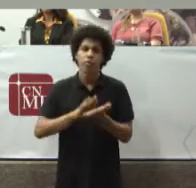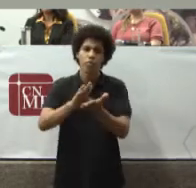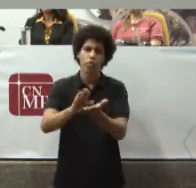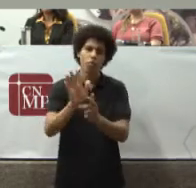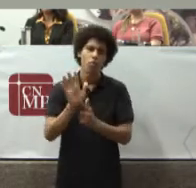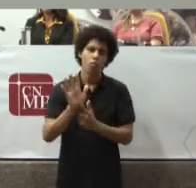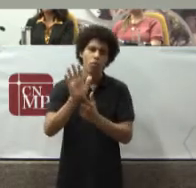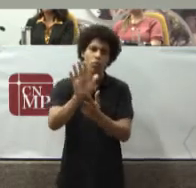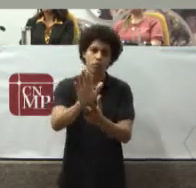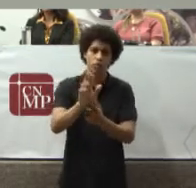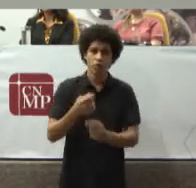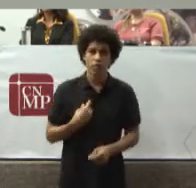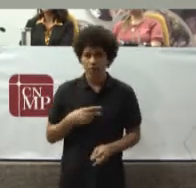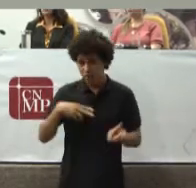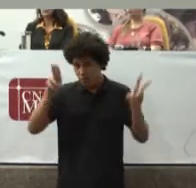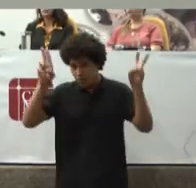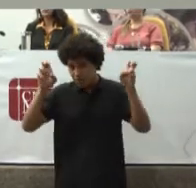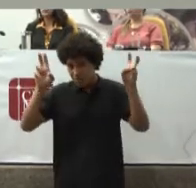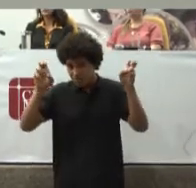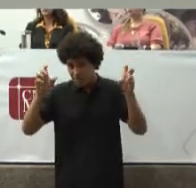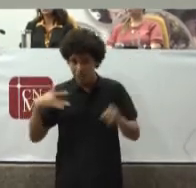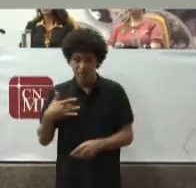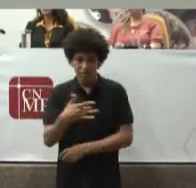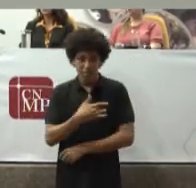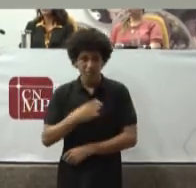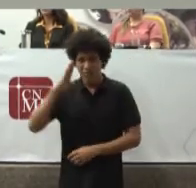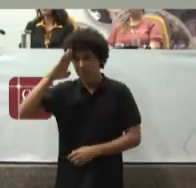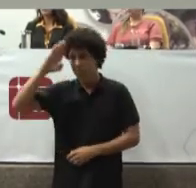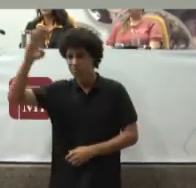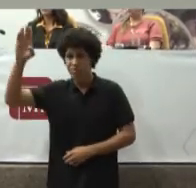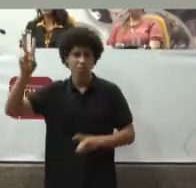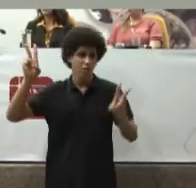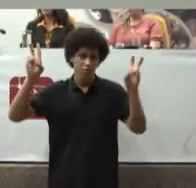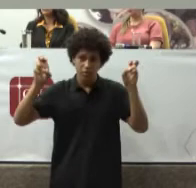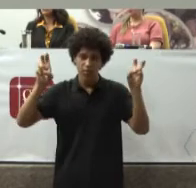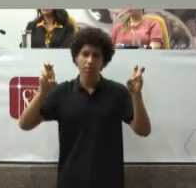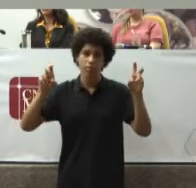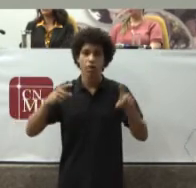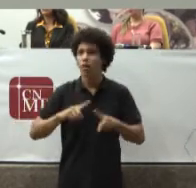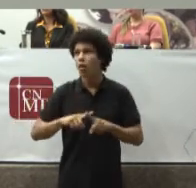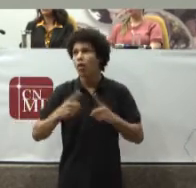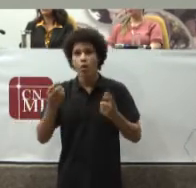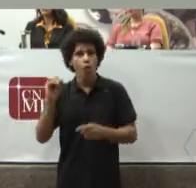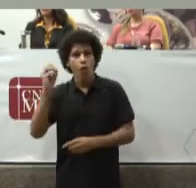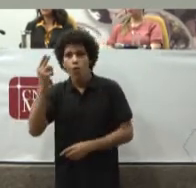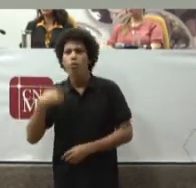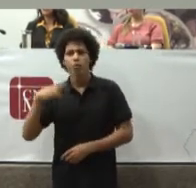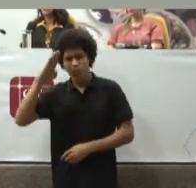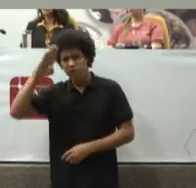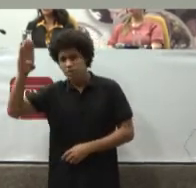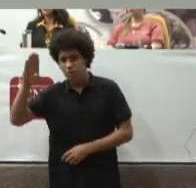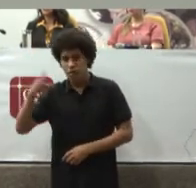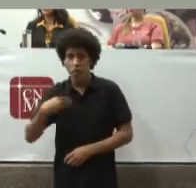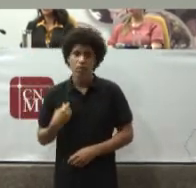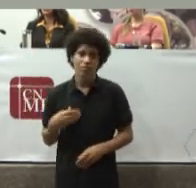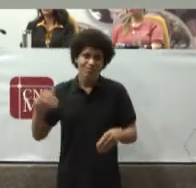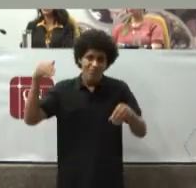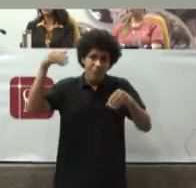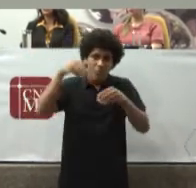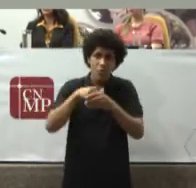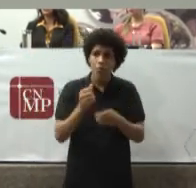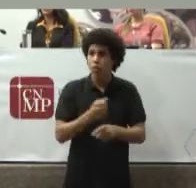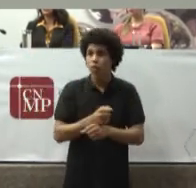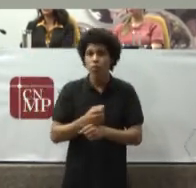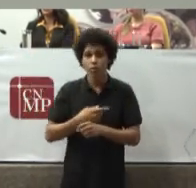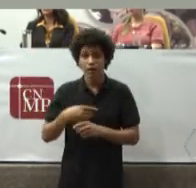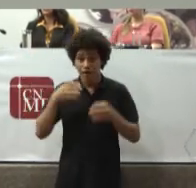tema Da saúde É um dos principais Temas Se não o principal Que ocupa A atenção Dos órgãos